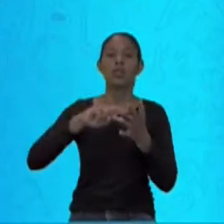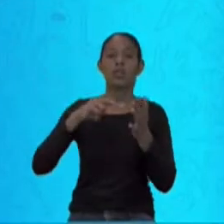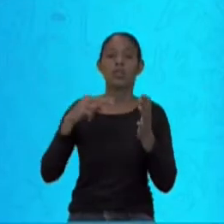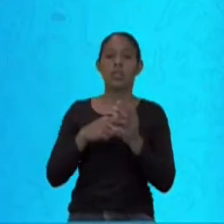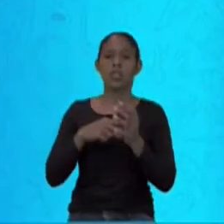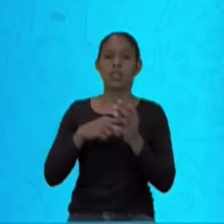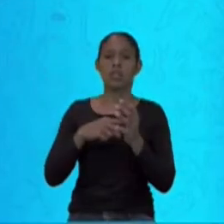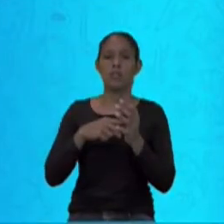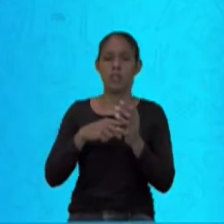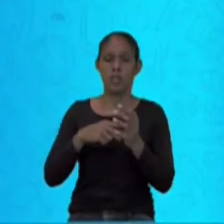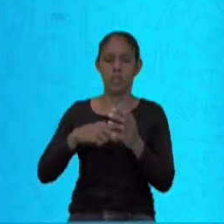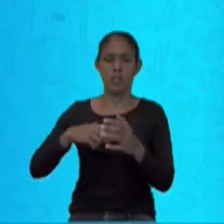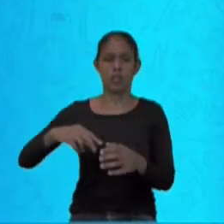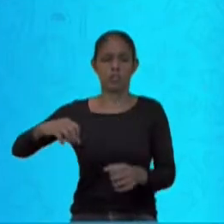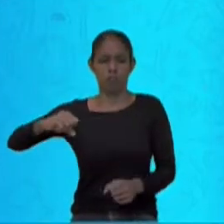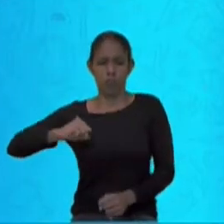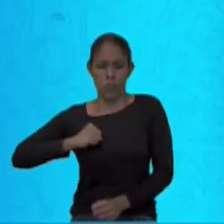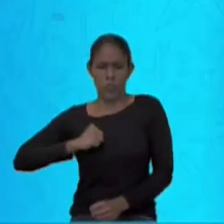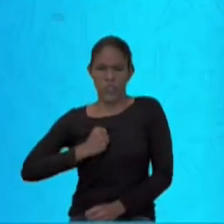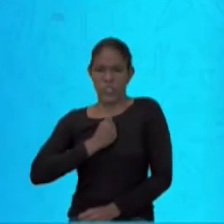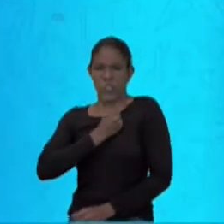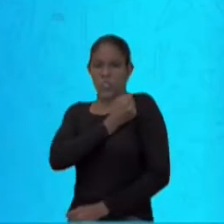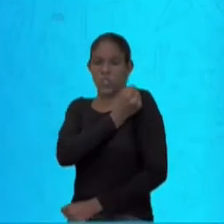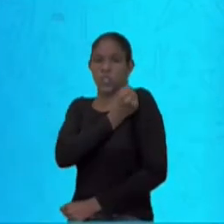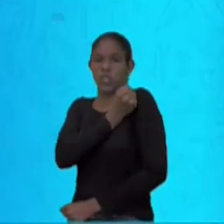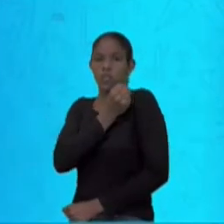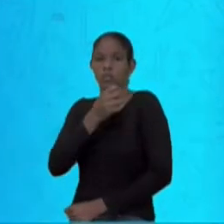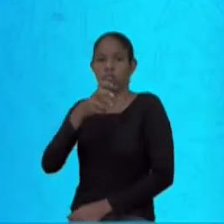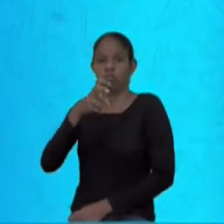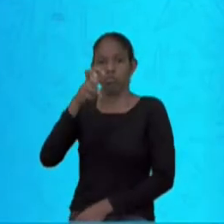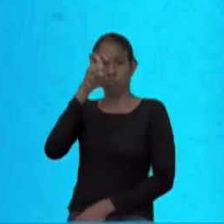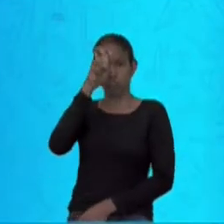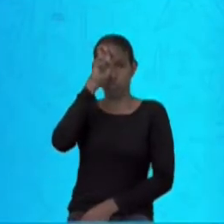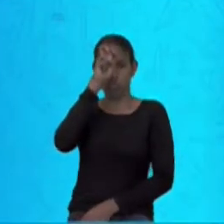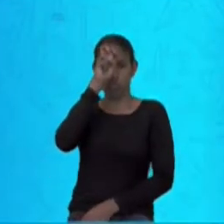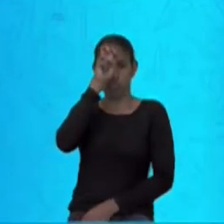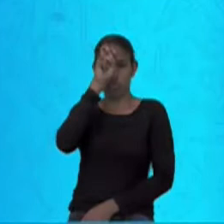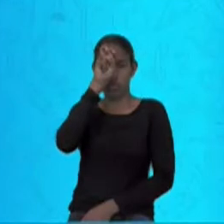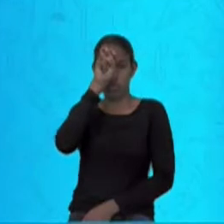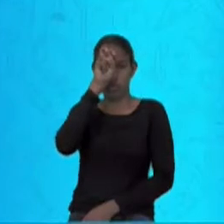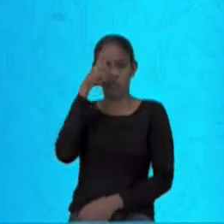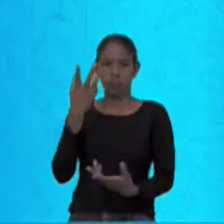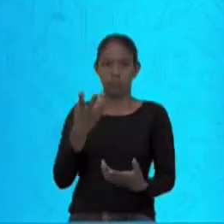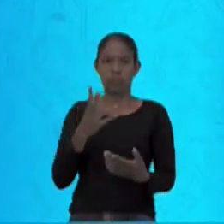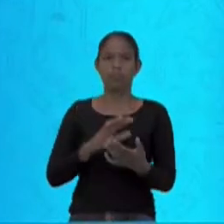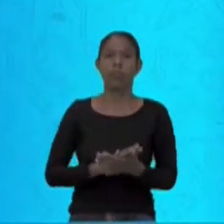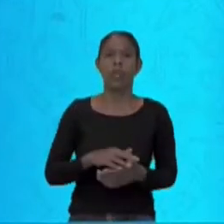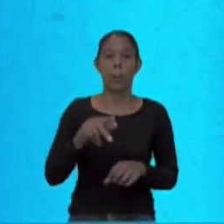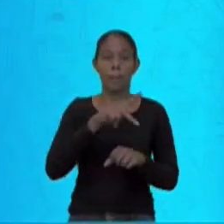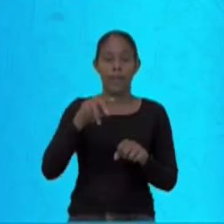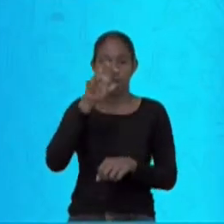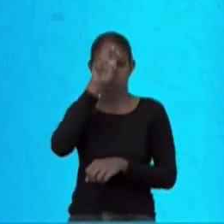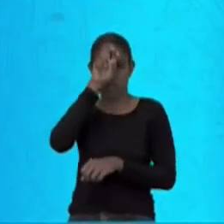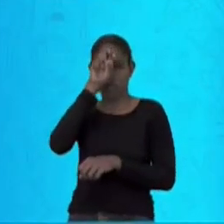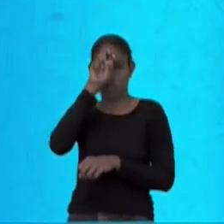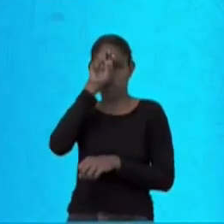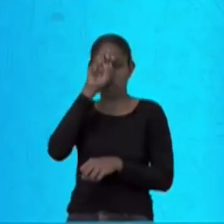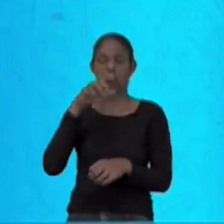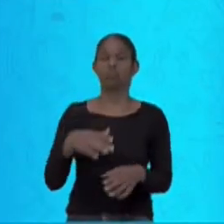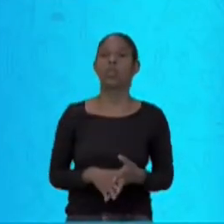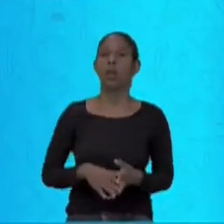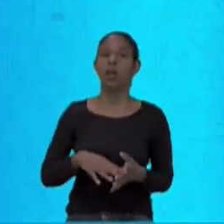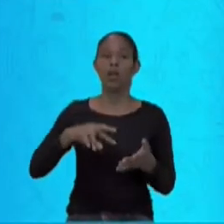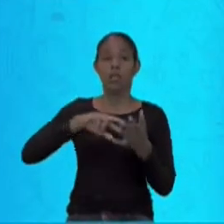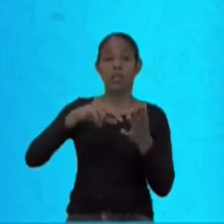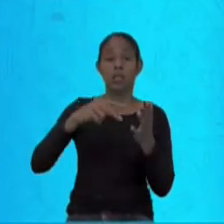dando uma ideia de que ele veio da região do Egito. E lá, todo esse aparato escrito Aedes